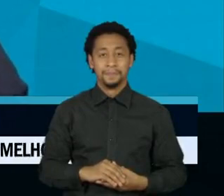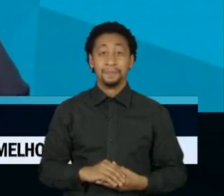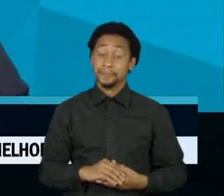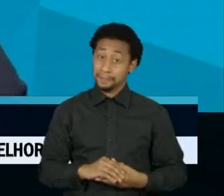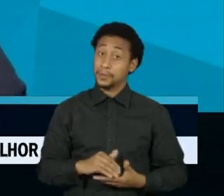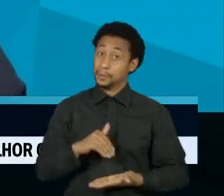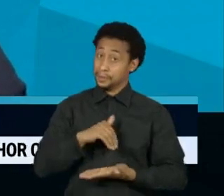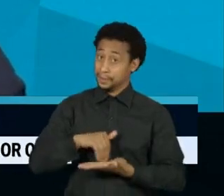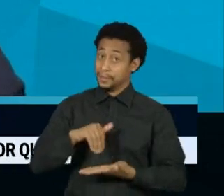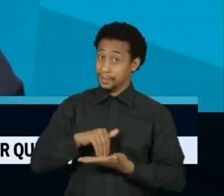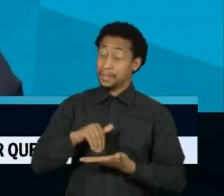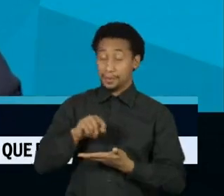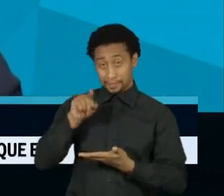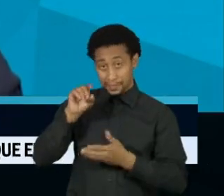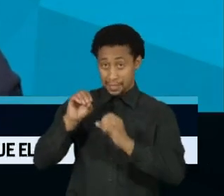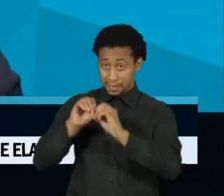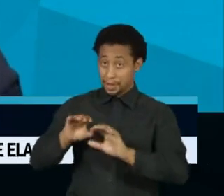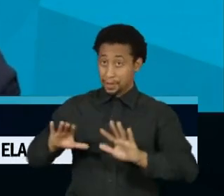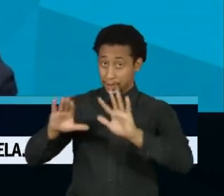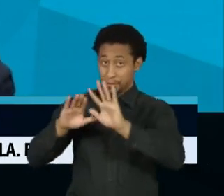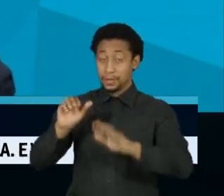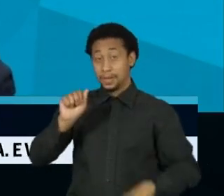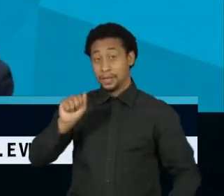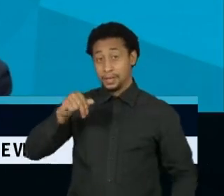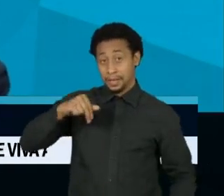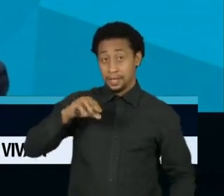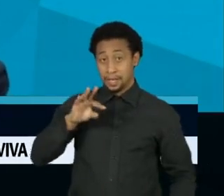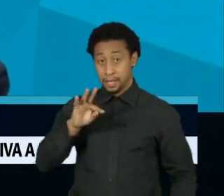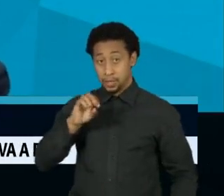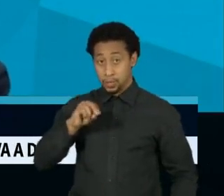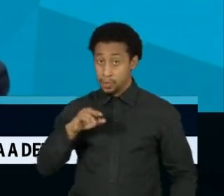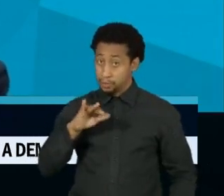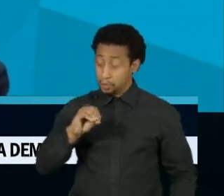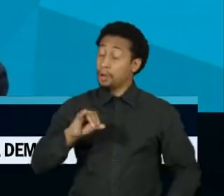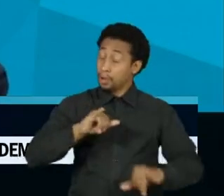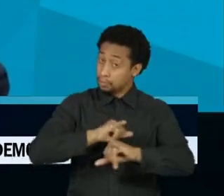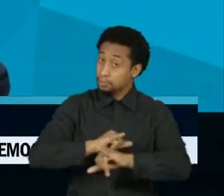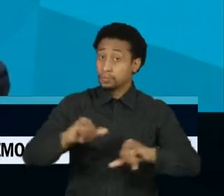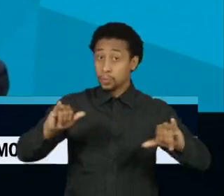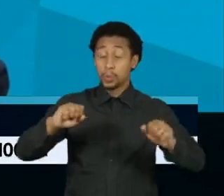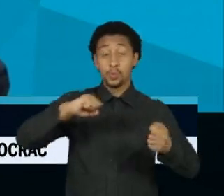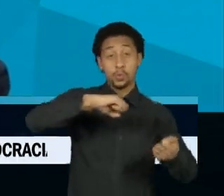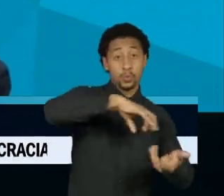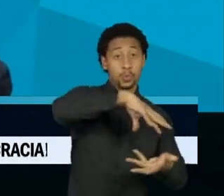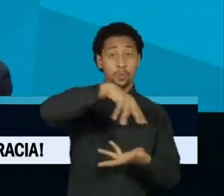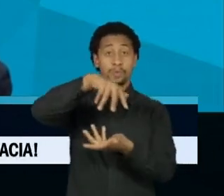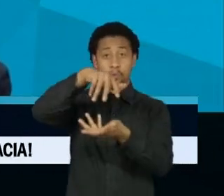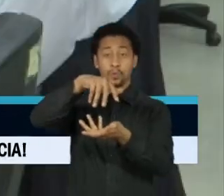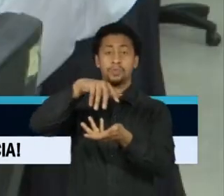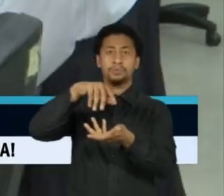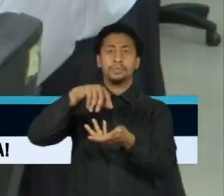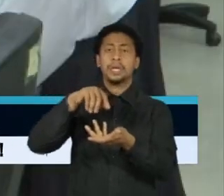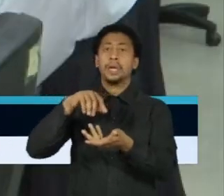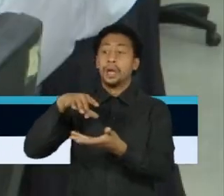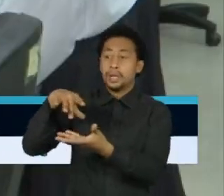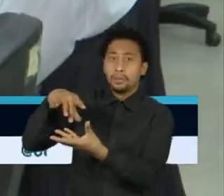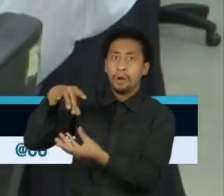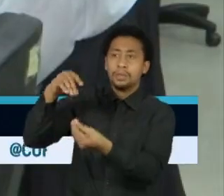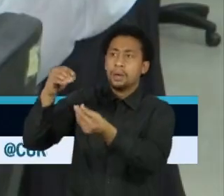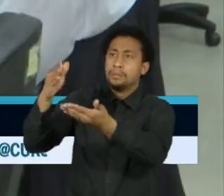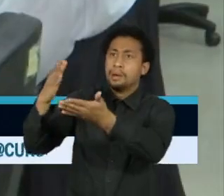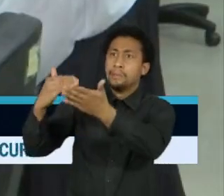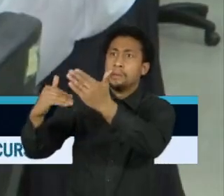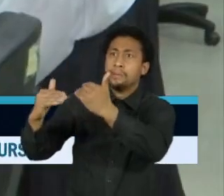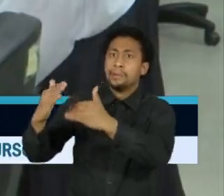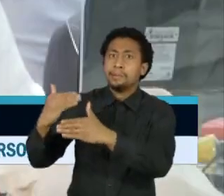O secretário-geral da ONU, António Guterres, alerta que em todo o mundo a democracia retrocede e que este ano